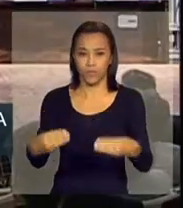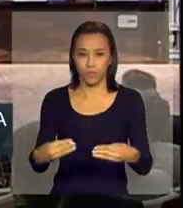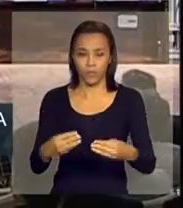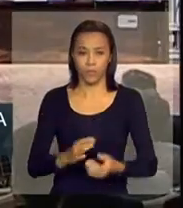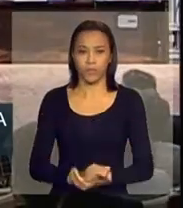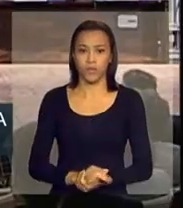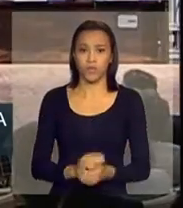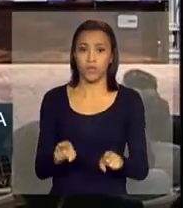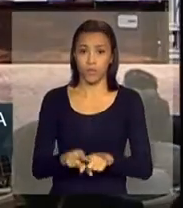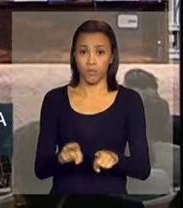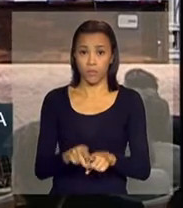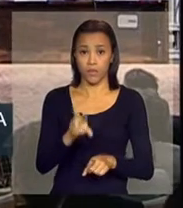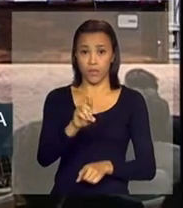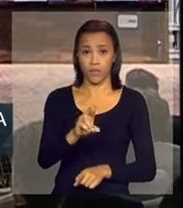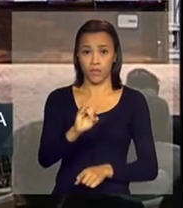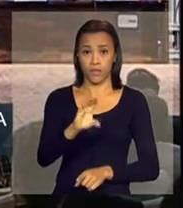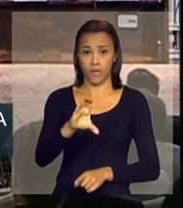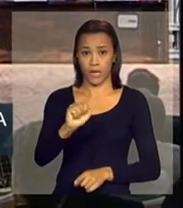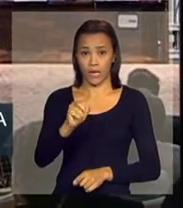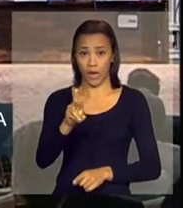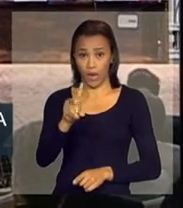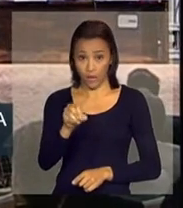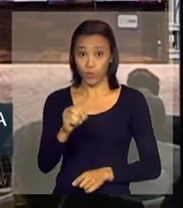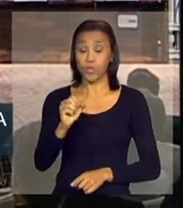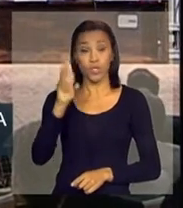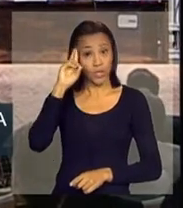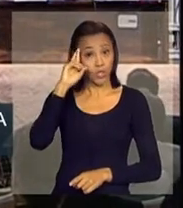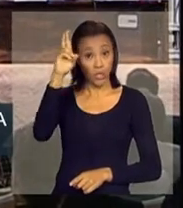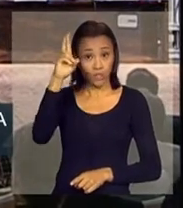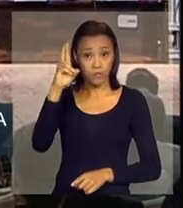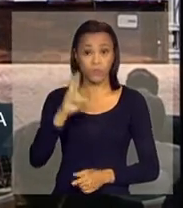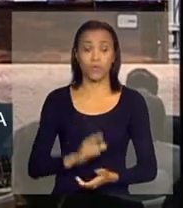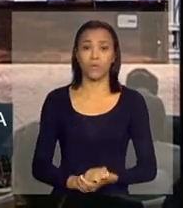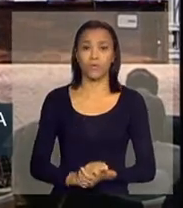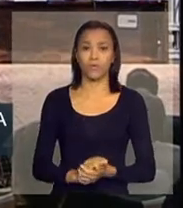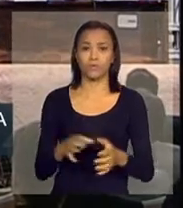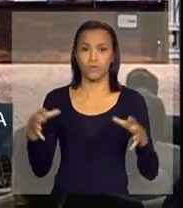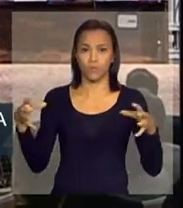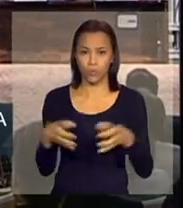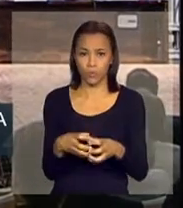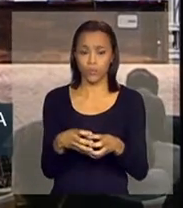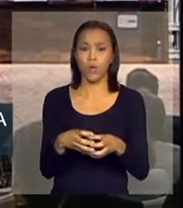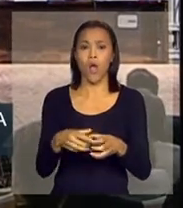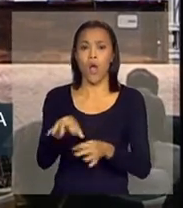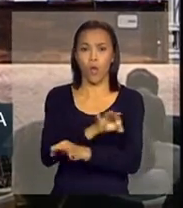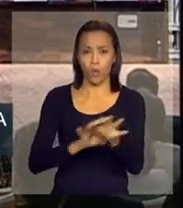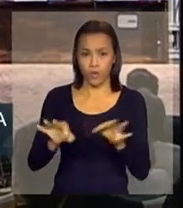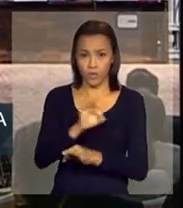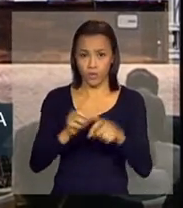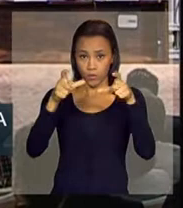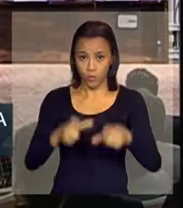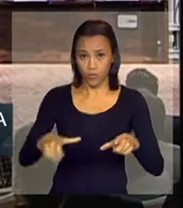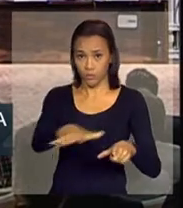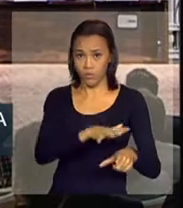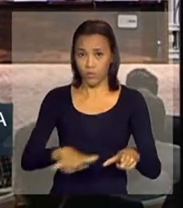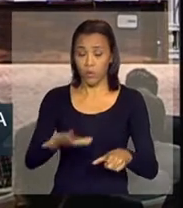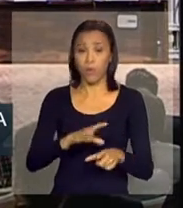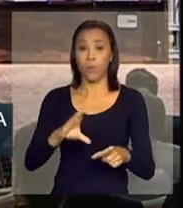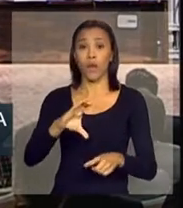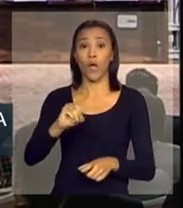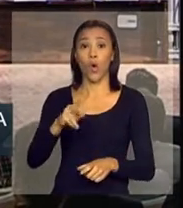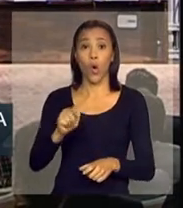Prezado Ricardo Tradi, diretor-executivo do Comitê Organizador Local para a Copa das